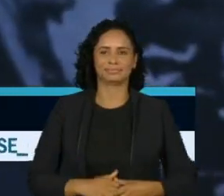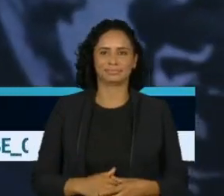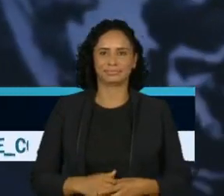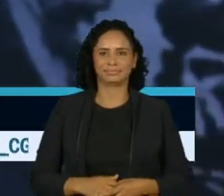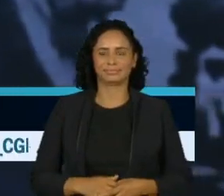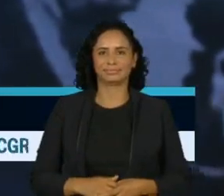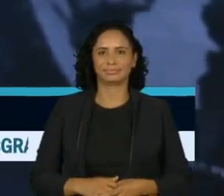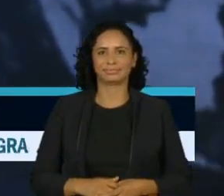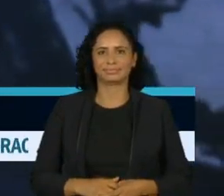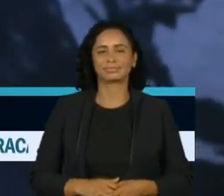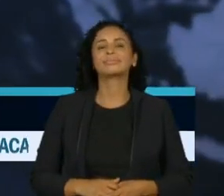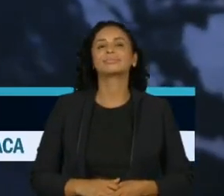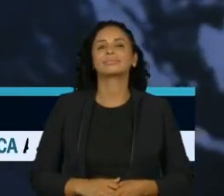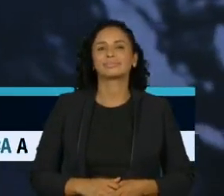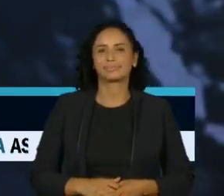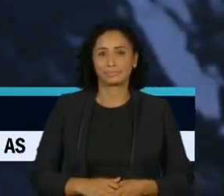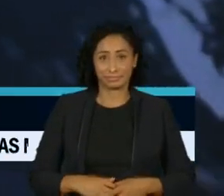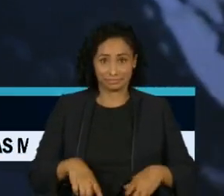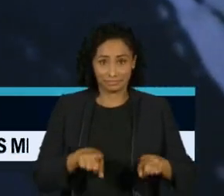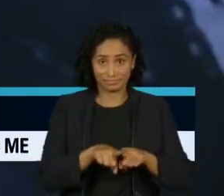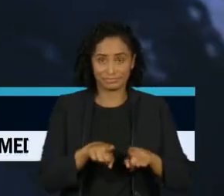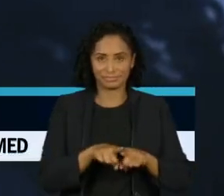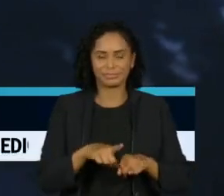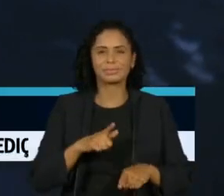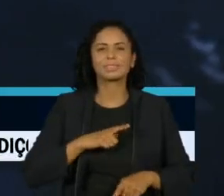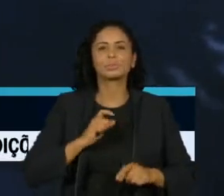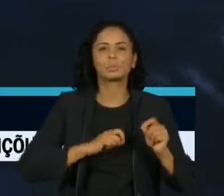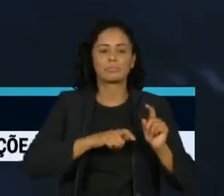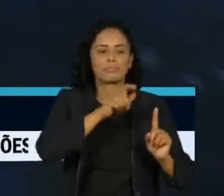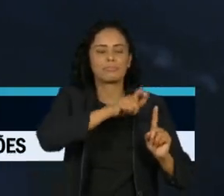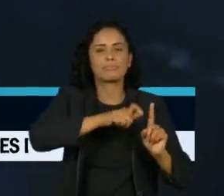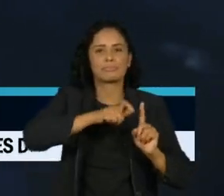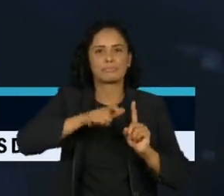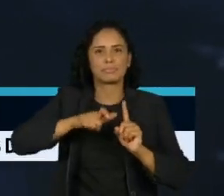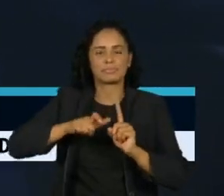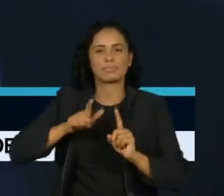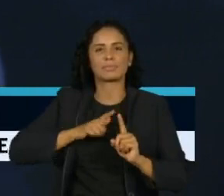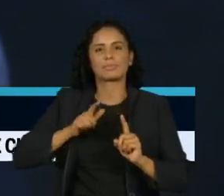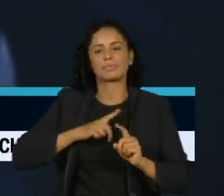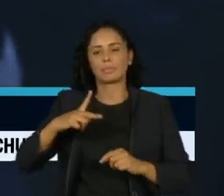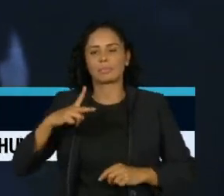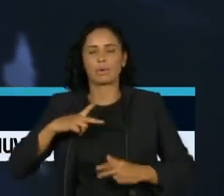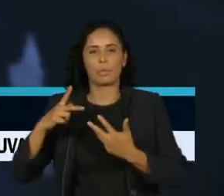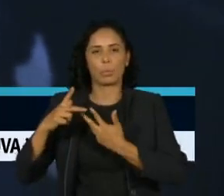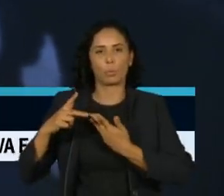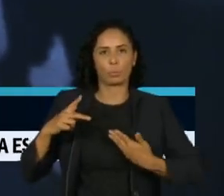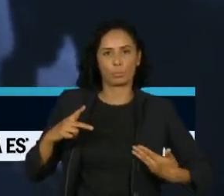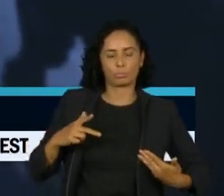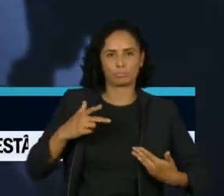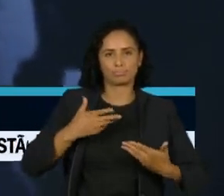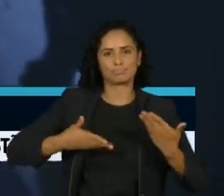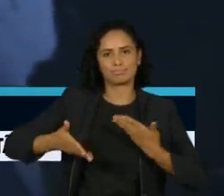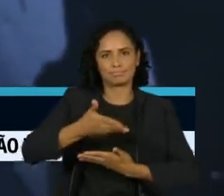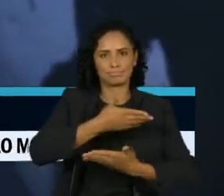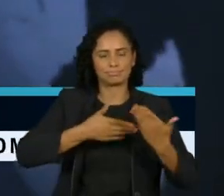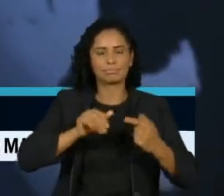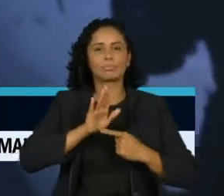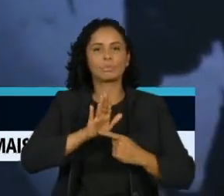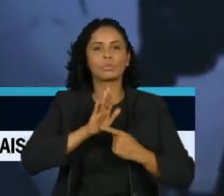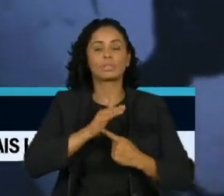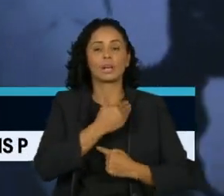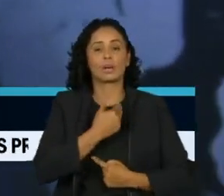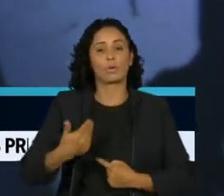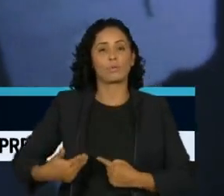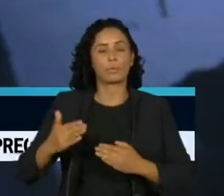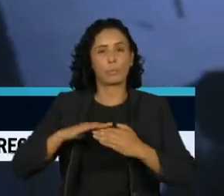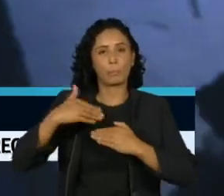Uma frente ampla que reúne figuras dos setores público e privado quer construir uma agenda ambiental para o início do próximo governo com